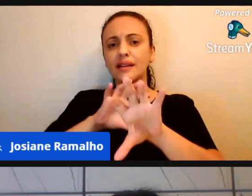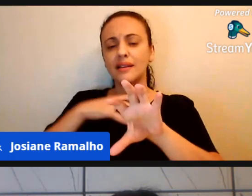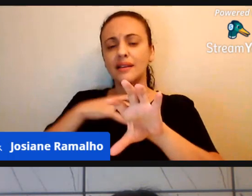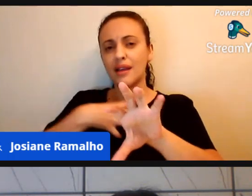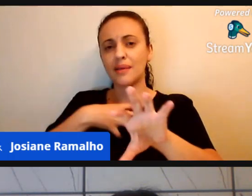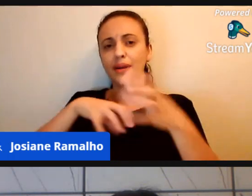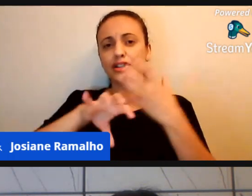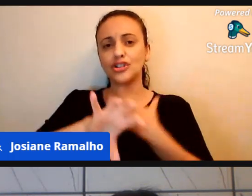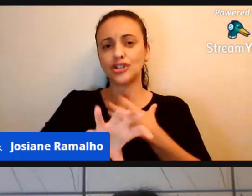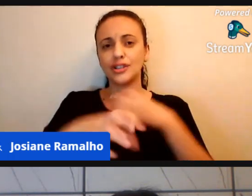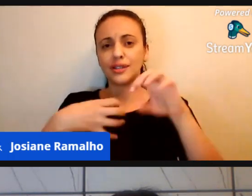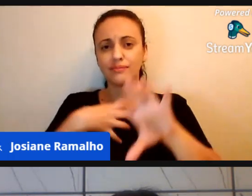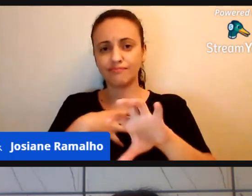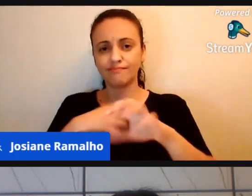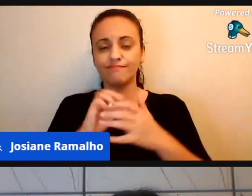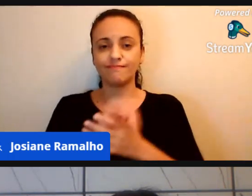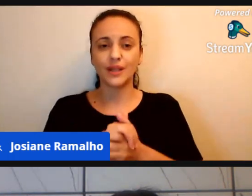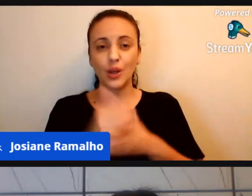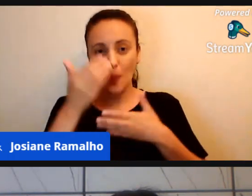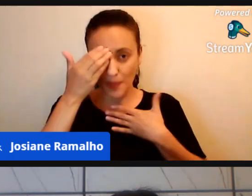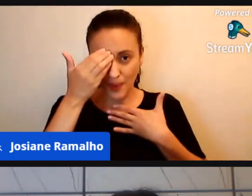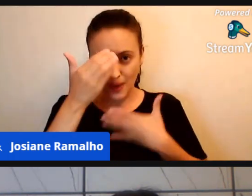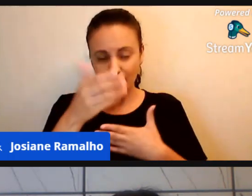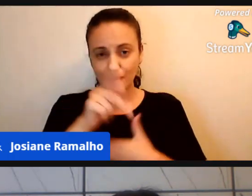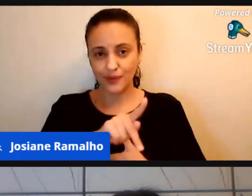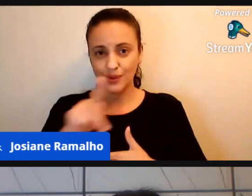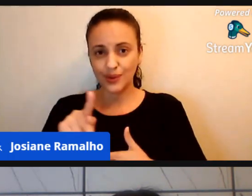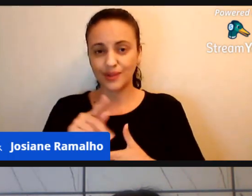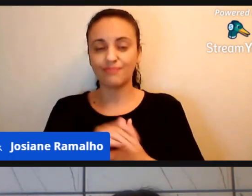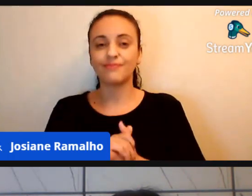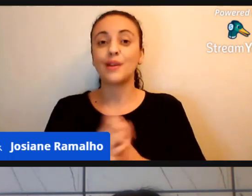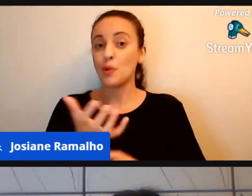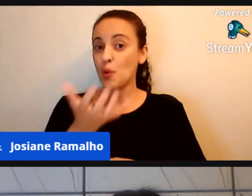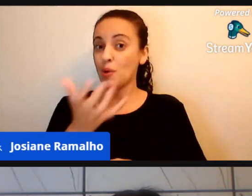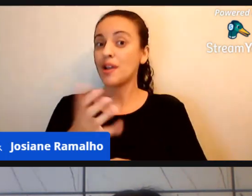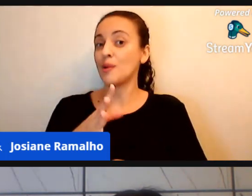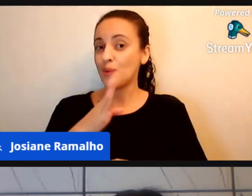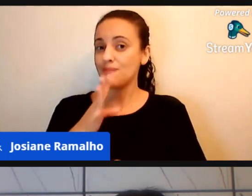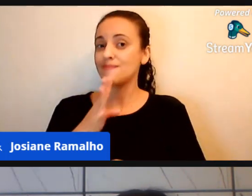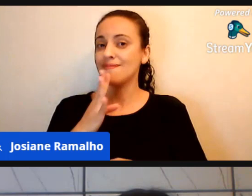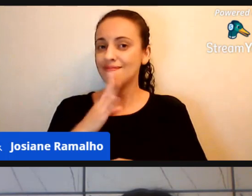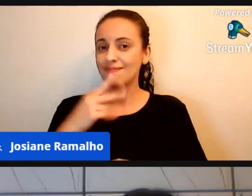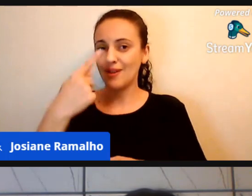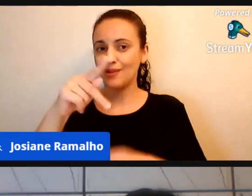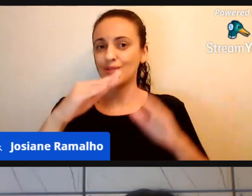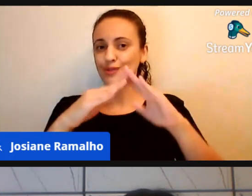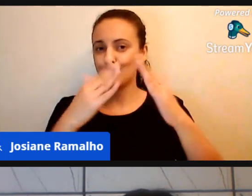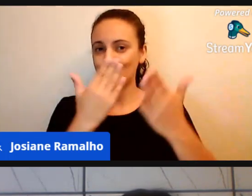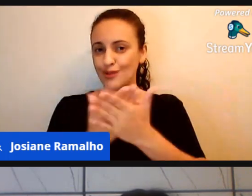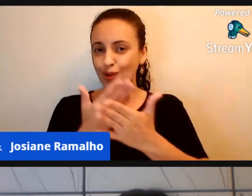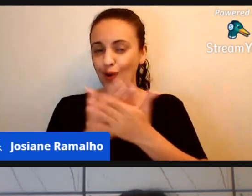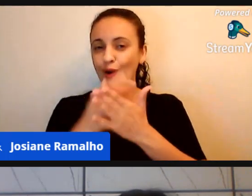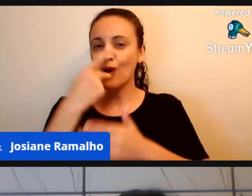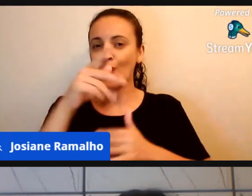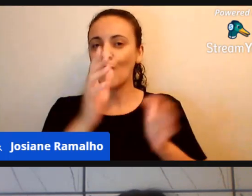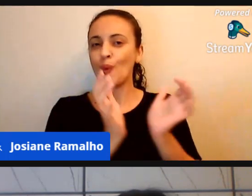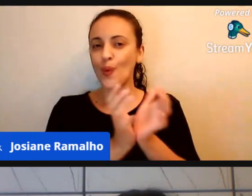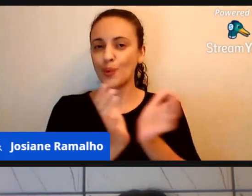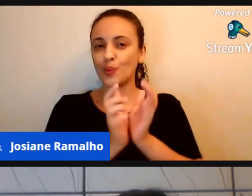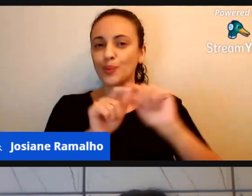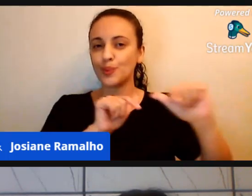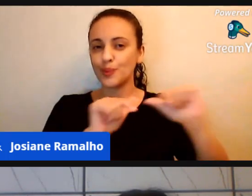Professor, muito obrigada pela tua contribuição, eu quero realmente conhecer a tua escola, a tua equipe,